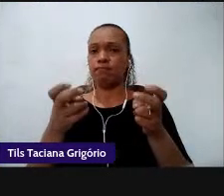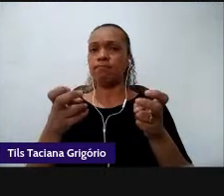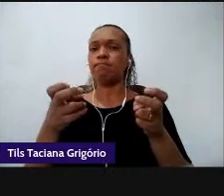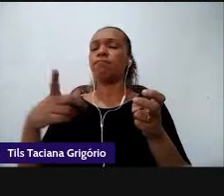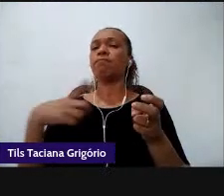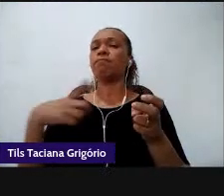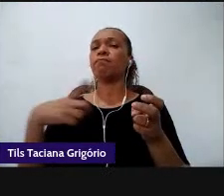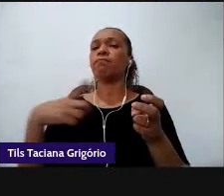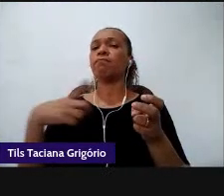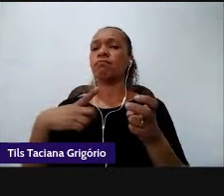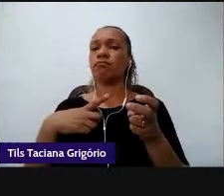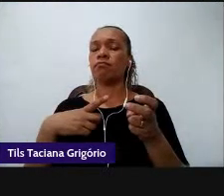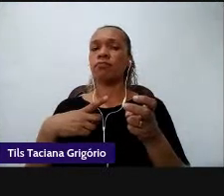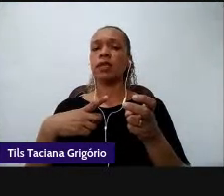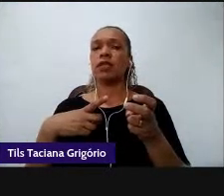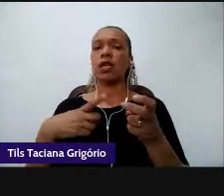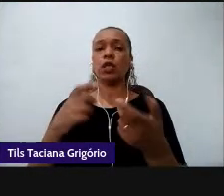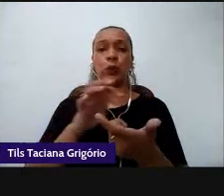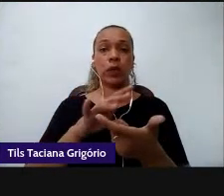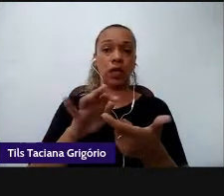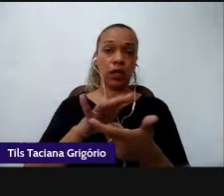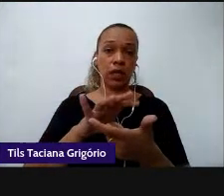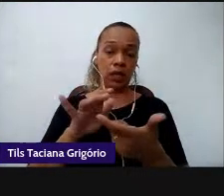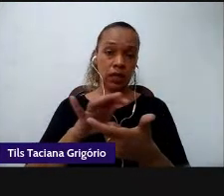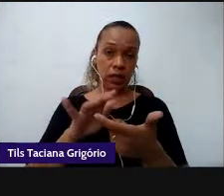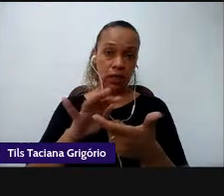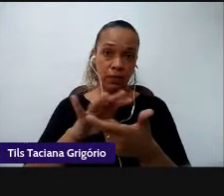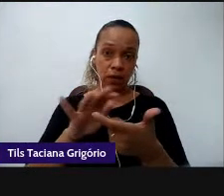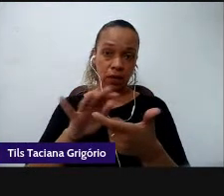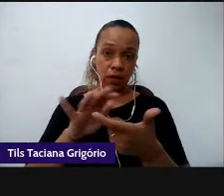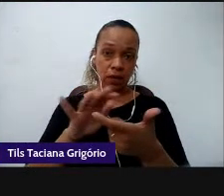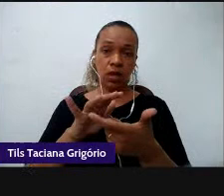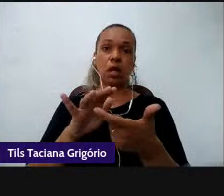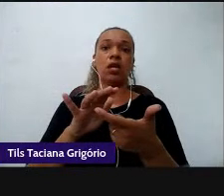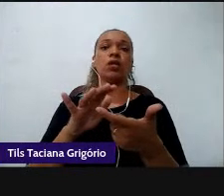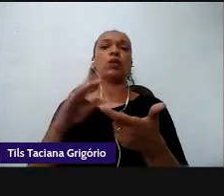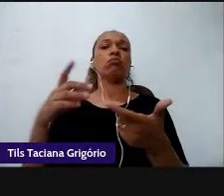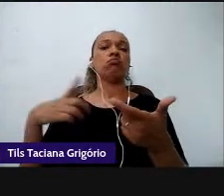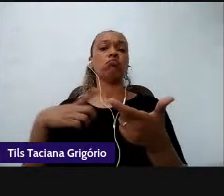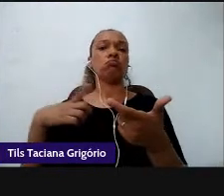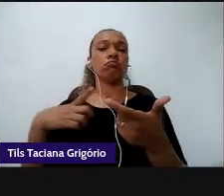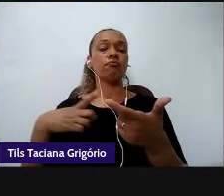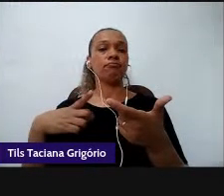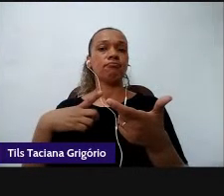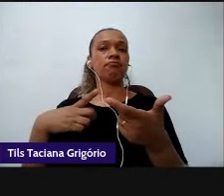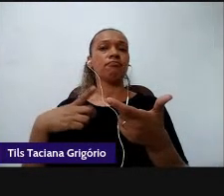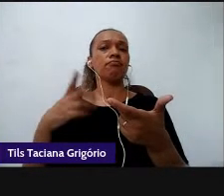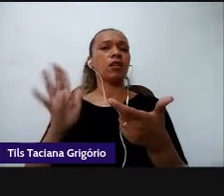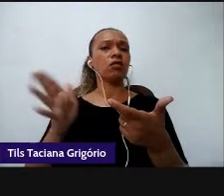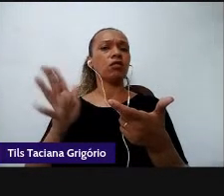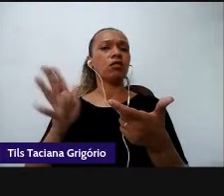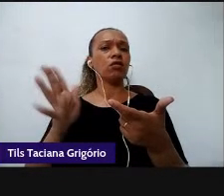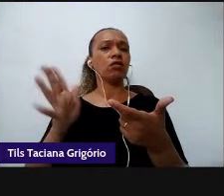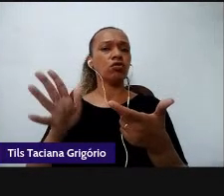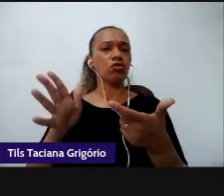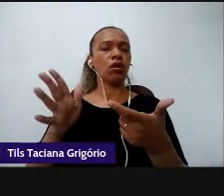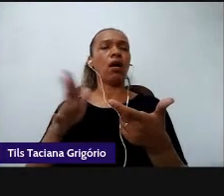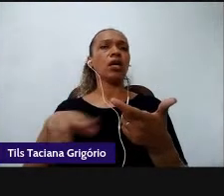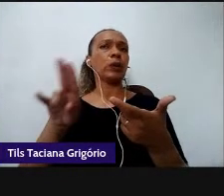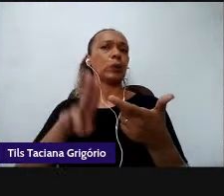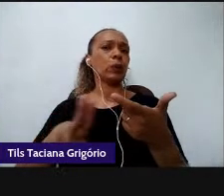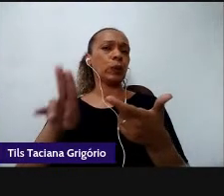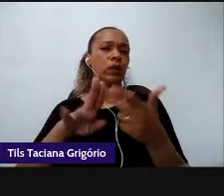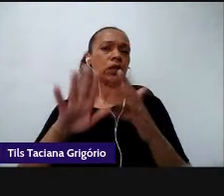um letramento mais vernacular um letramento que é algo já bem bastante corriqueiro a nível de escola